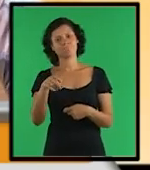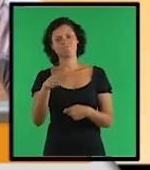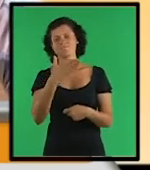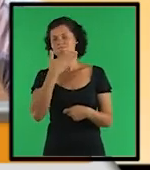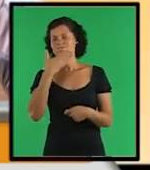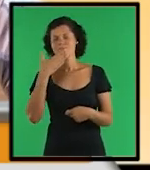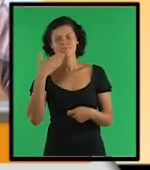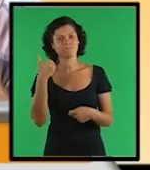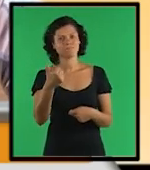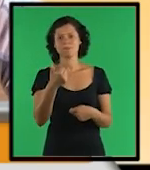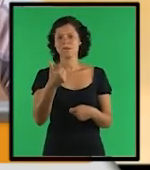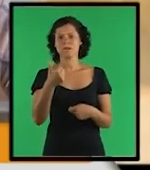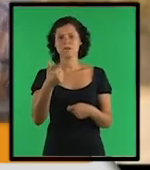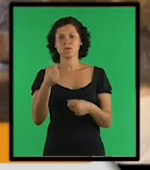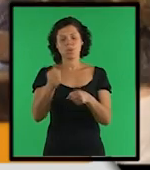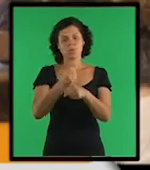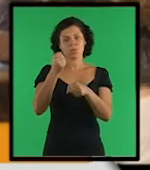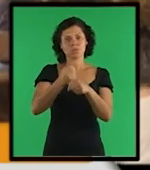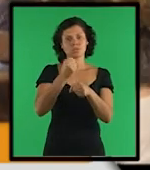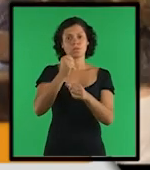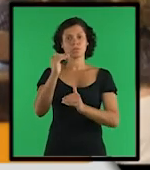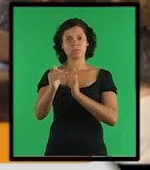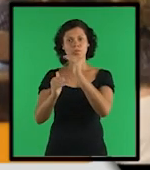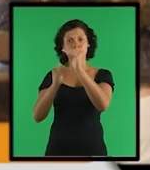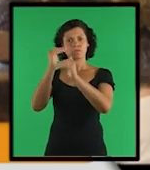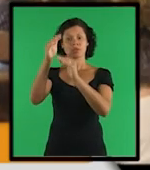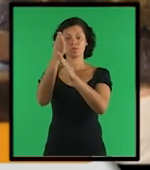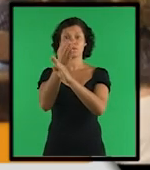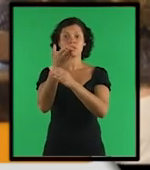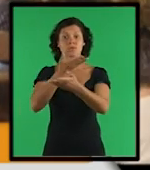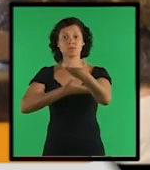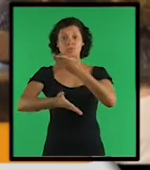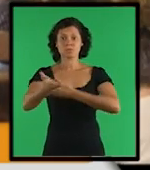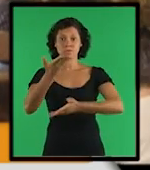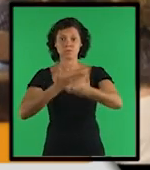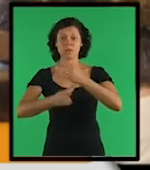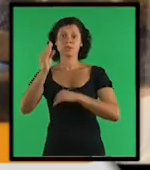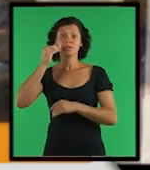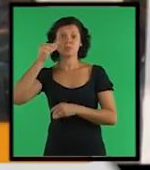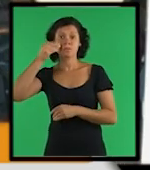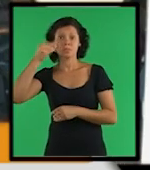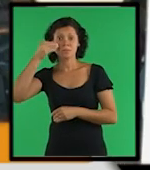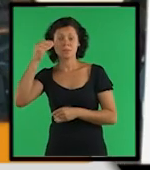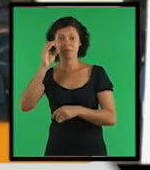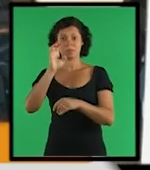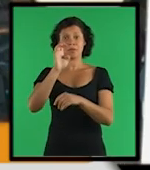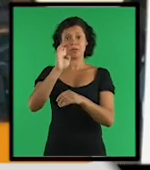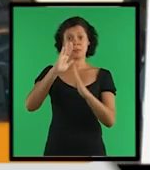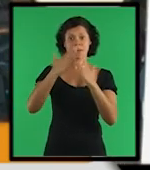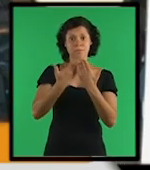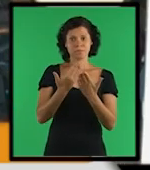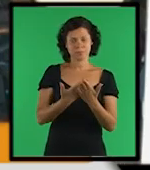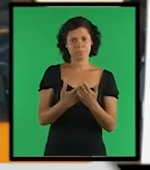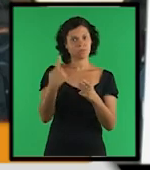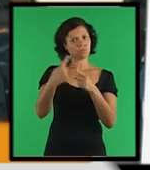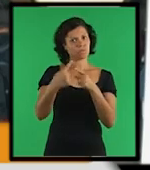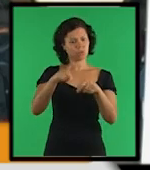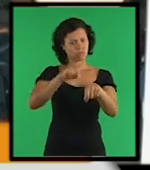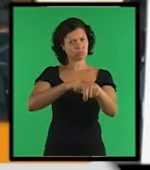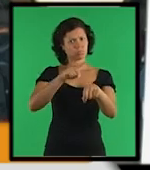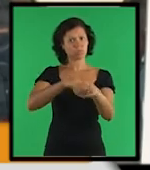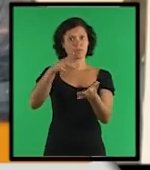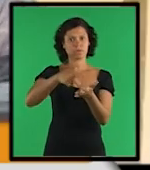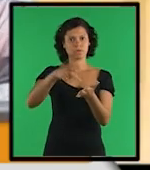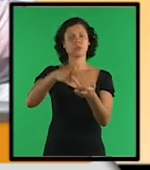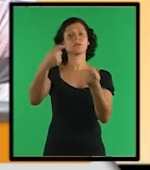eficiente na construção do processo de socialização de experiências escolares, pois permite, em tempo real, a interação entre os